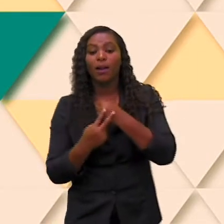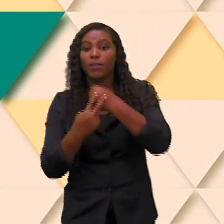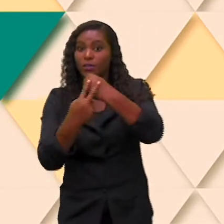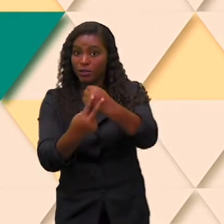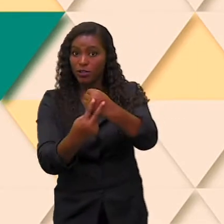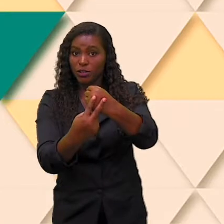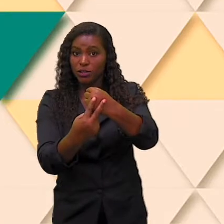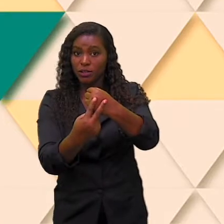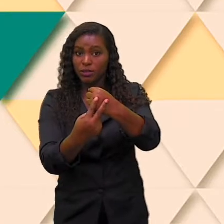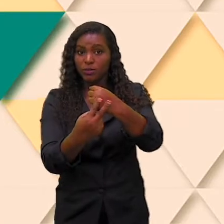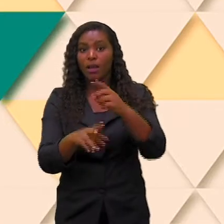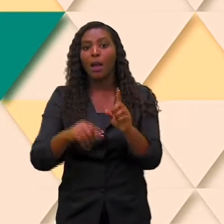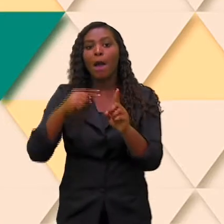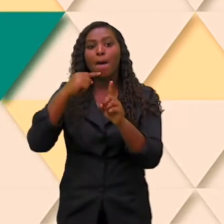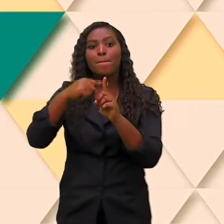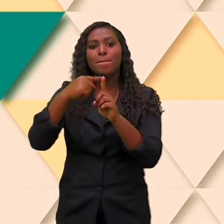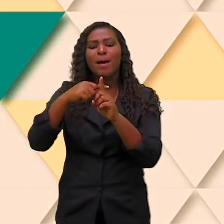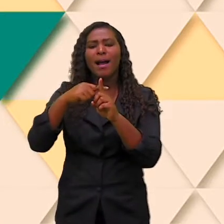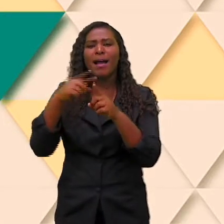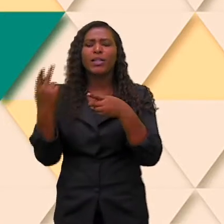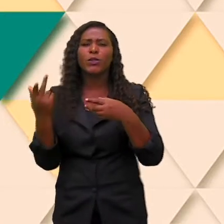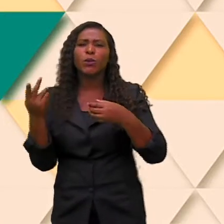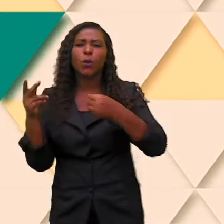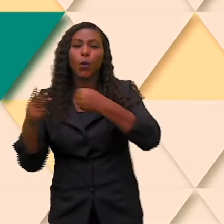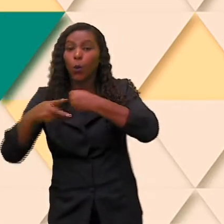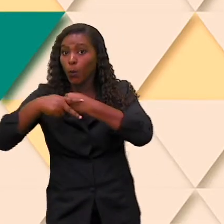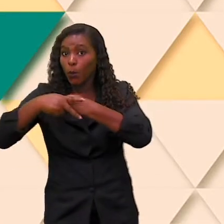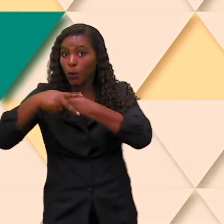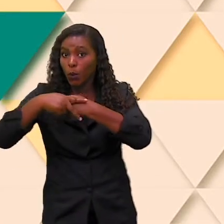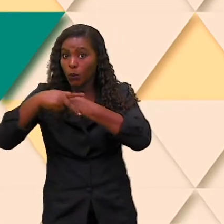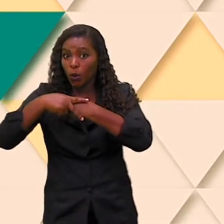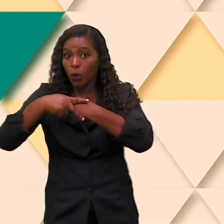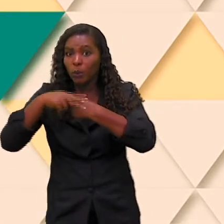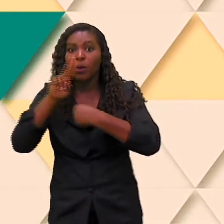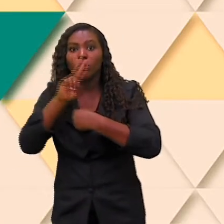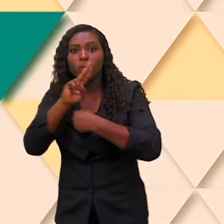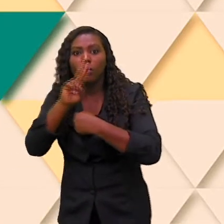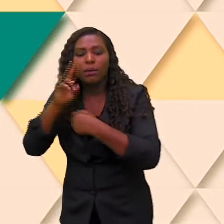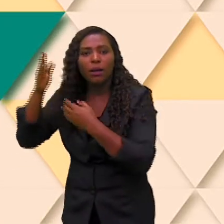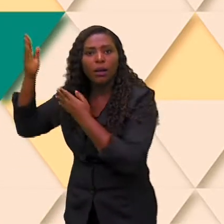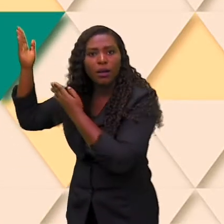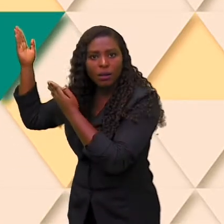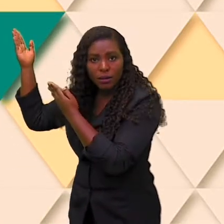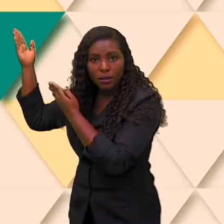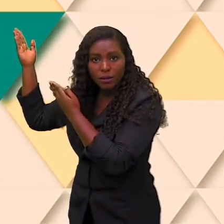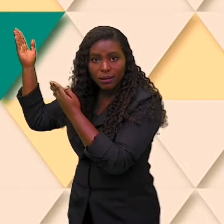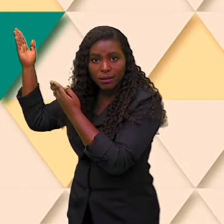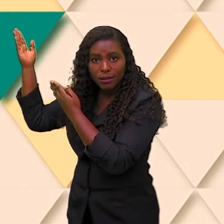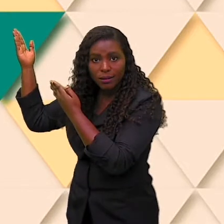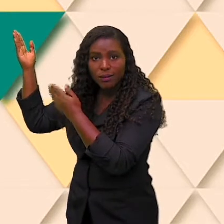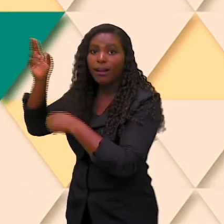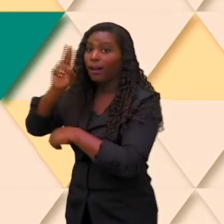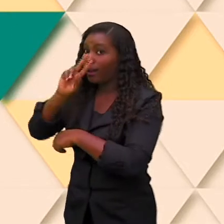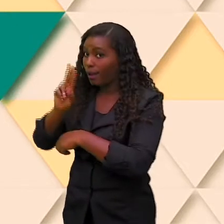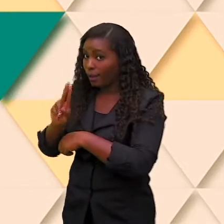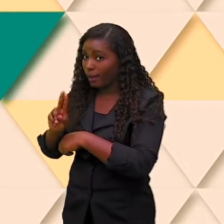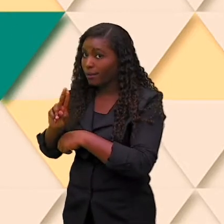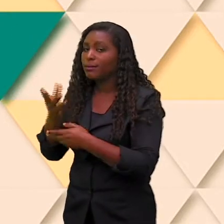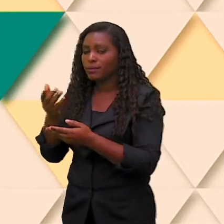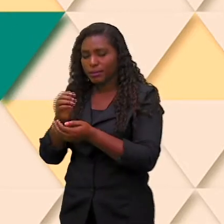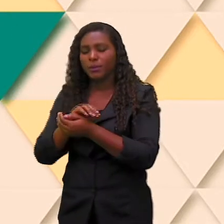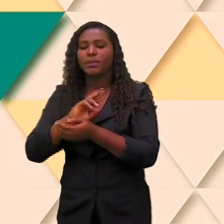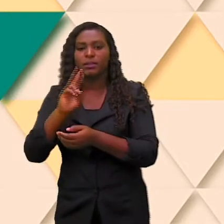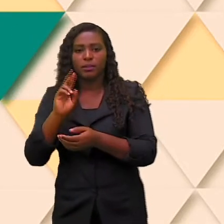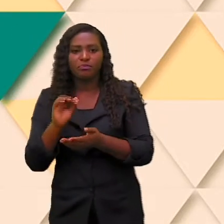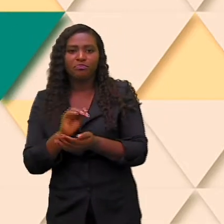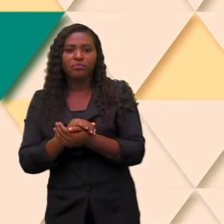reflexivo, que é o meu, o tio, o si, o nos, o vos, que serve para quê, pessoal? Como objeto que